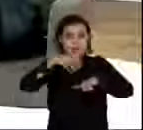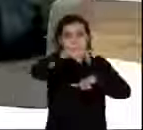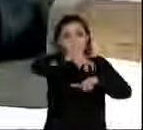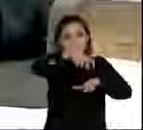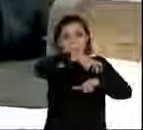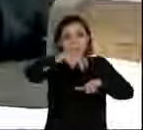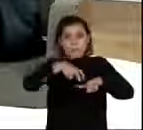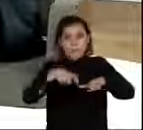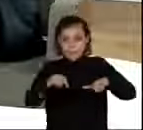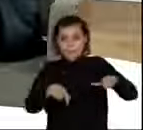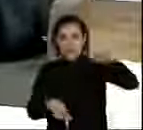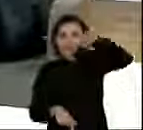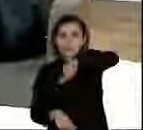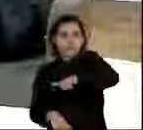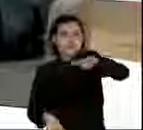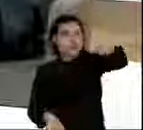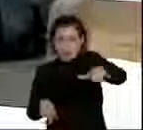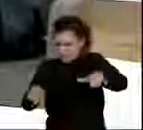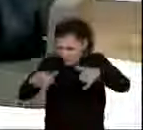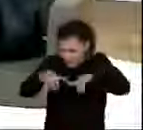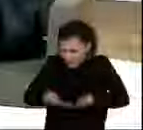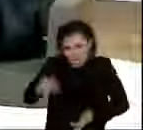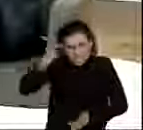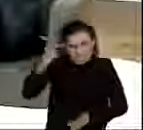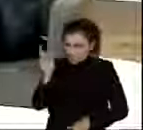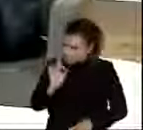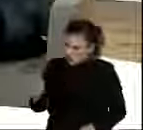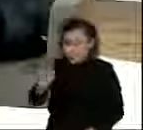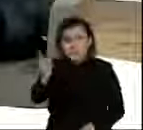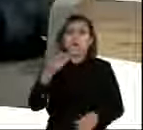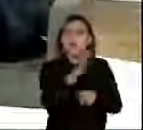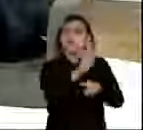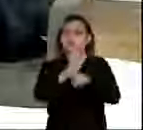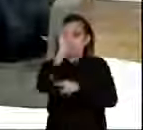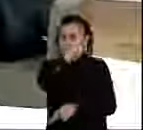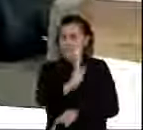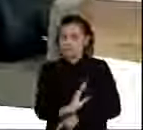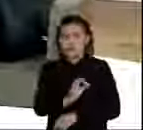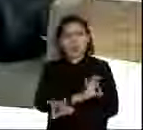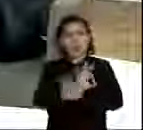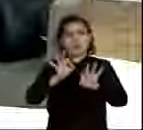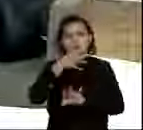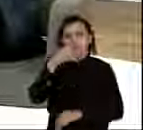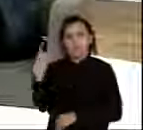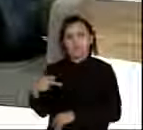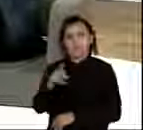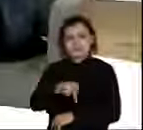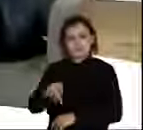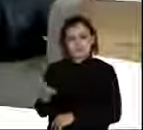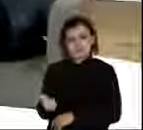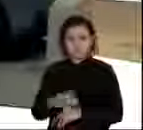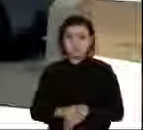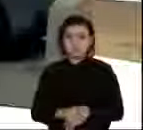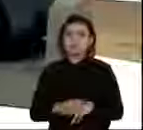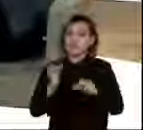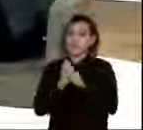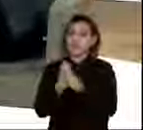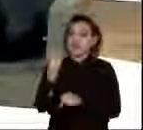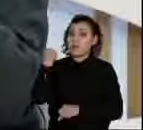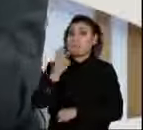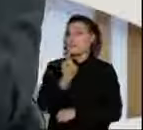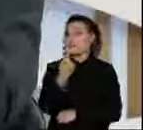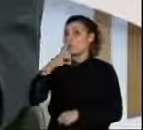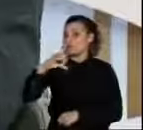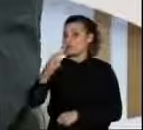vocês não têm que ficar só em São Paulo, não, vocês têm que ajudar o Brasil. Belíssima visão do brigadeiro Paulo Vitor. Isso é década de 70.